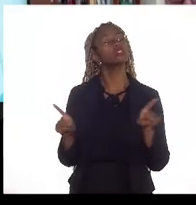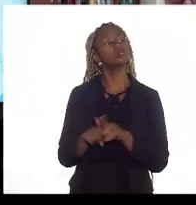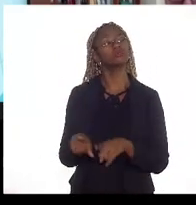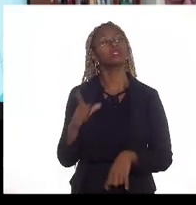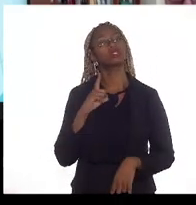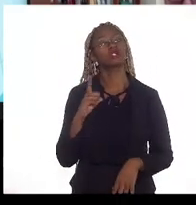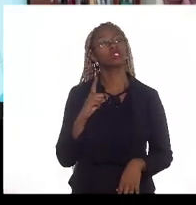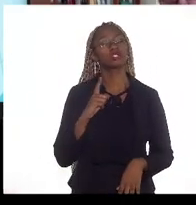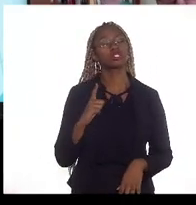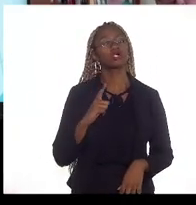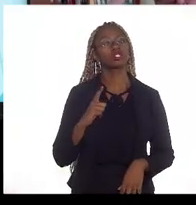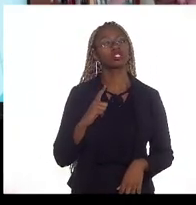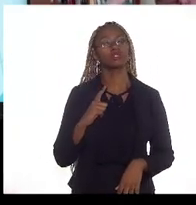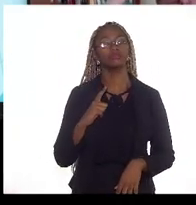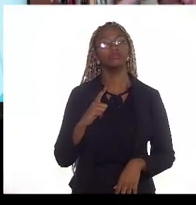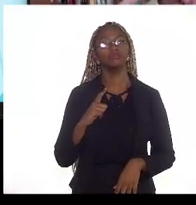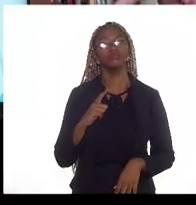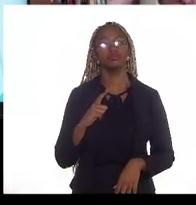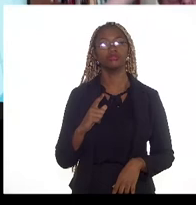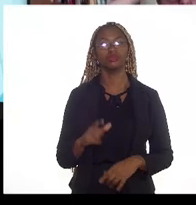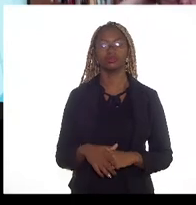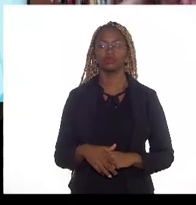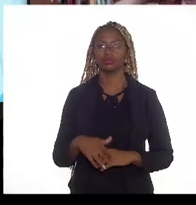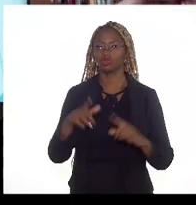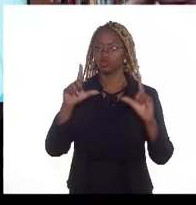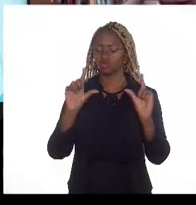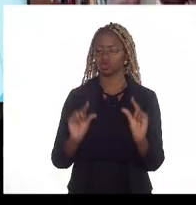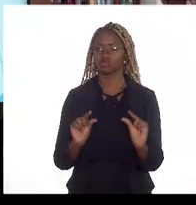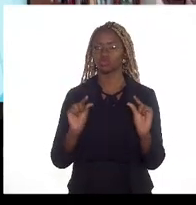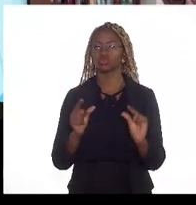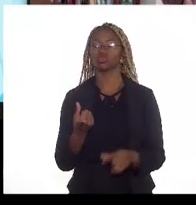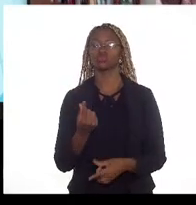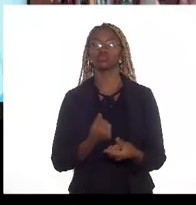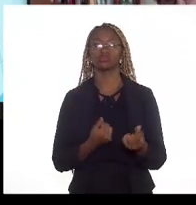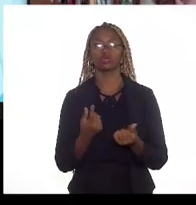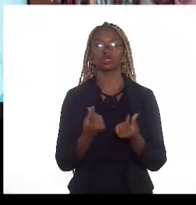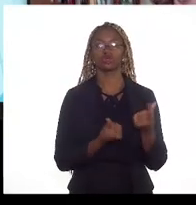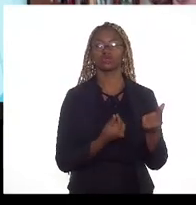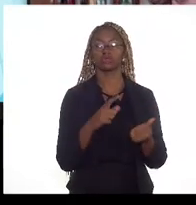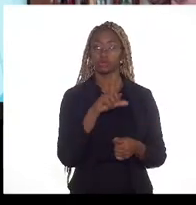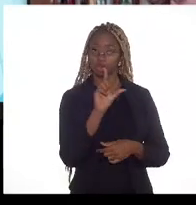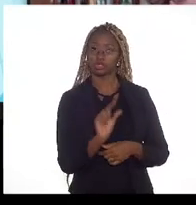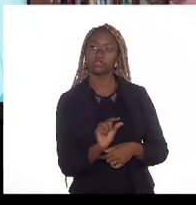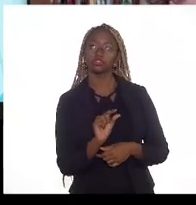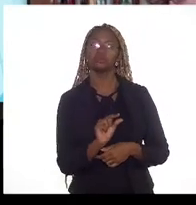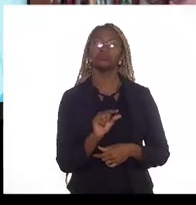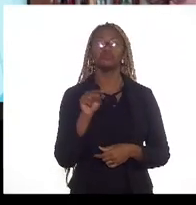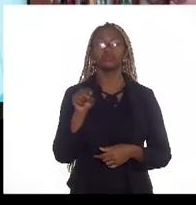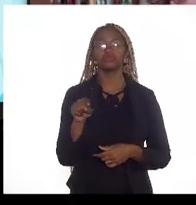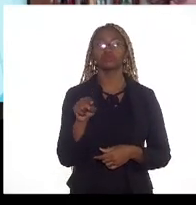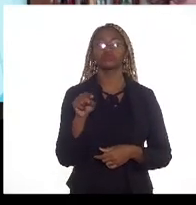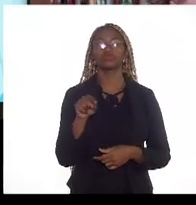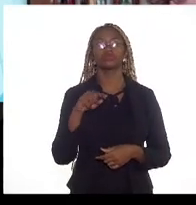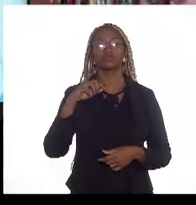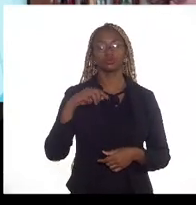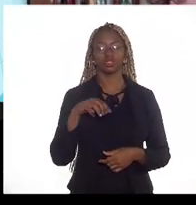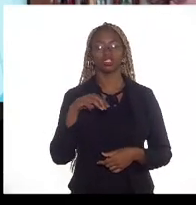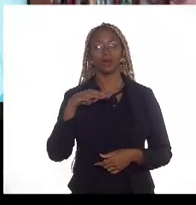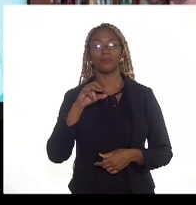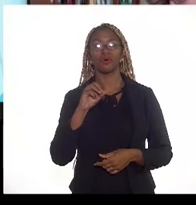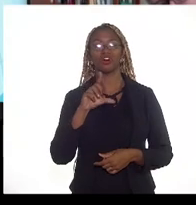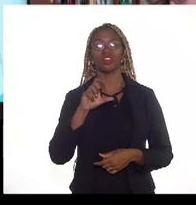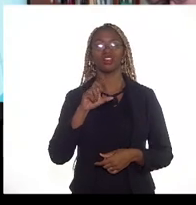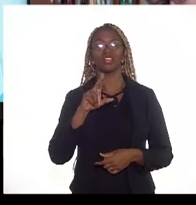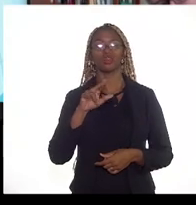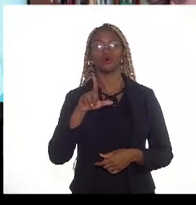de reduzir o preço dessa molécula para o consumidor